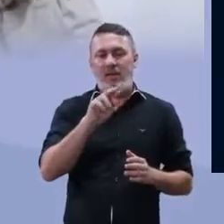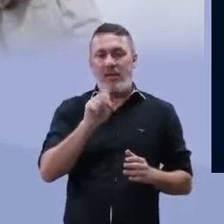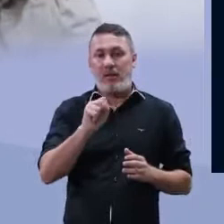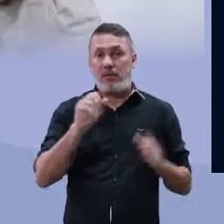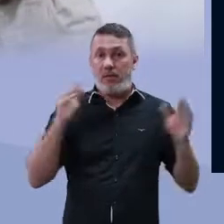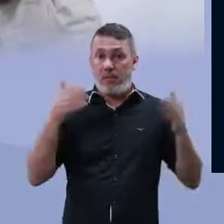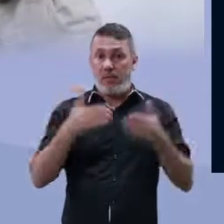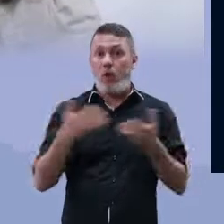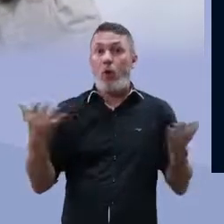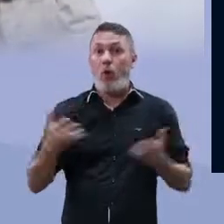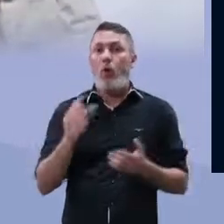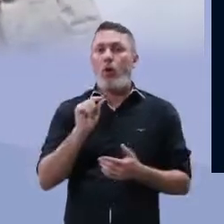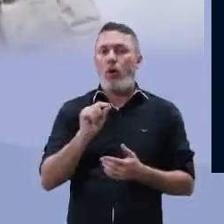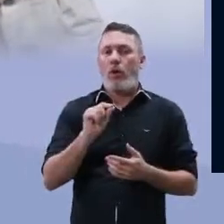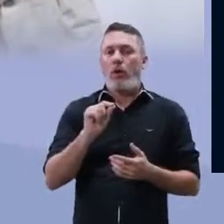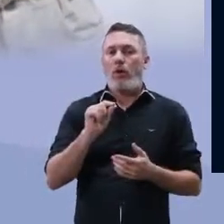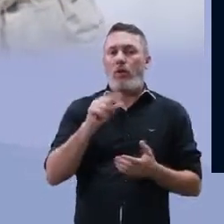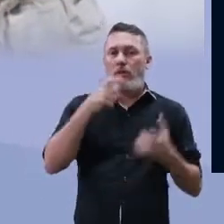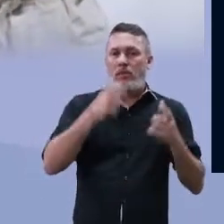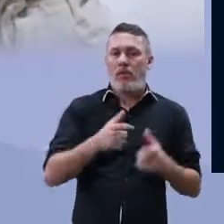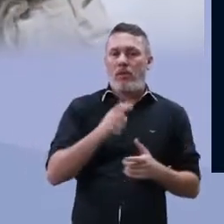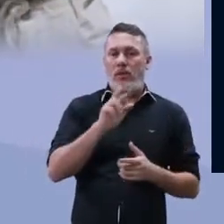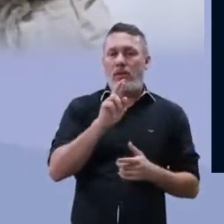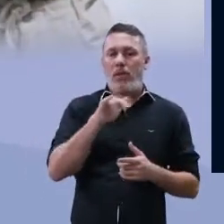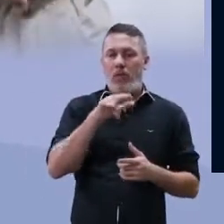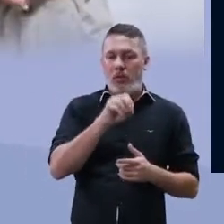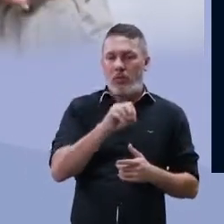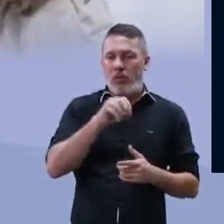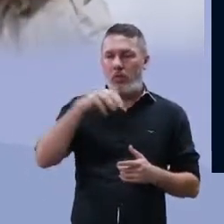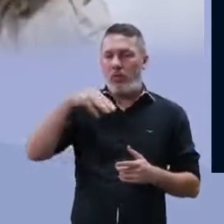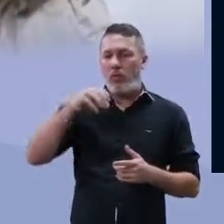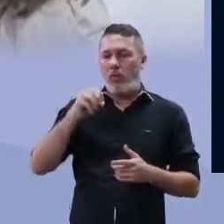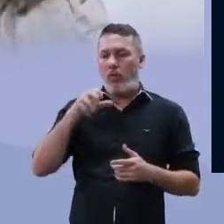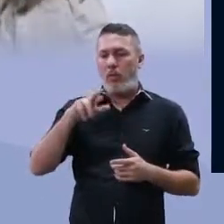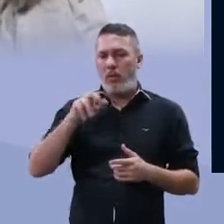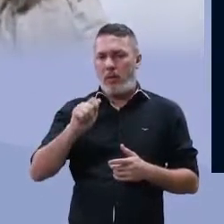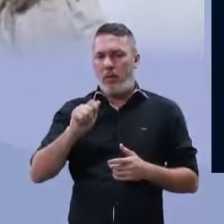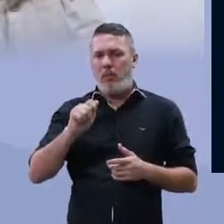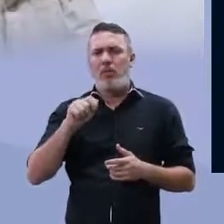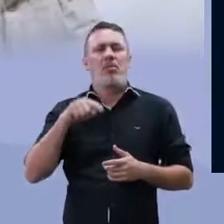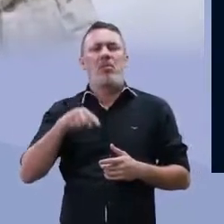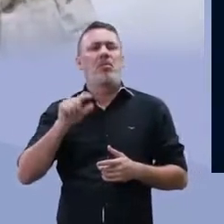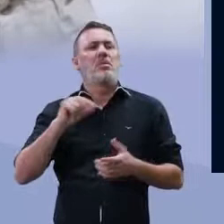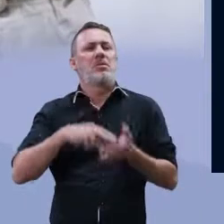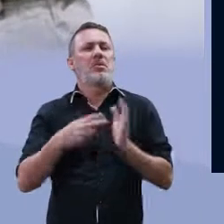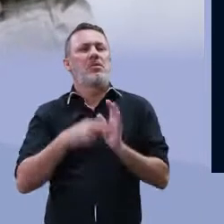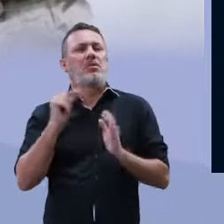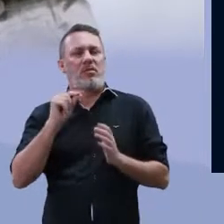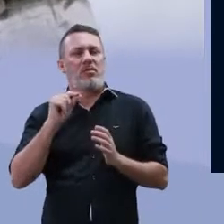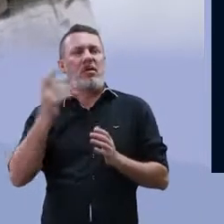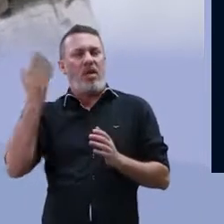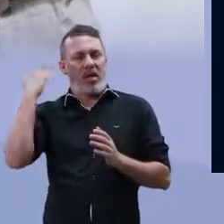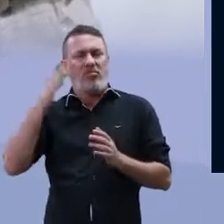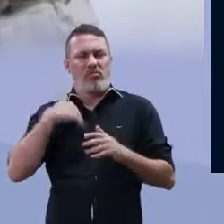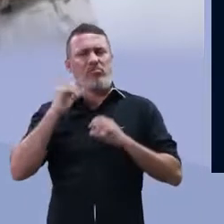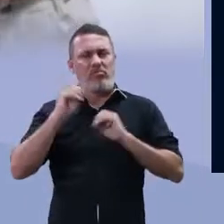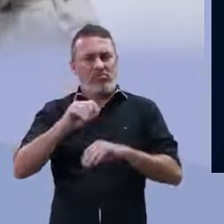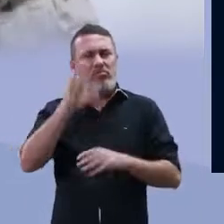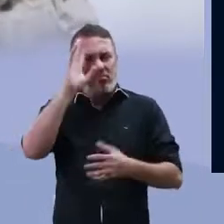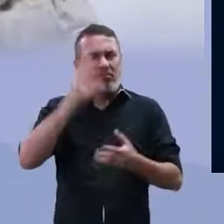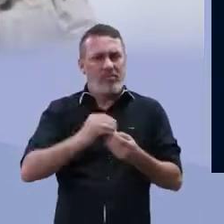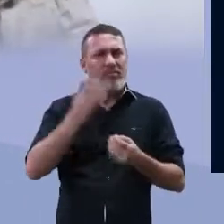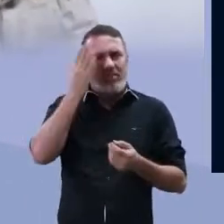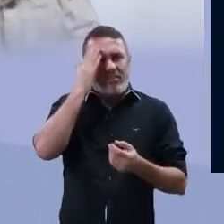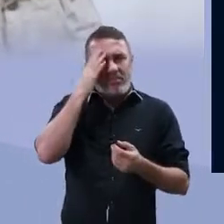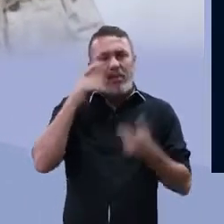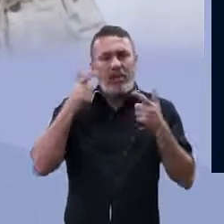passada. A gente vai falar hoje sobre o reino monera e reino protuctiça. Quem que faz parte do reino monera? A